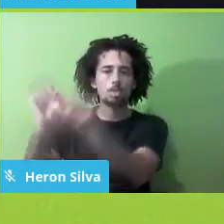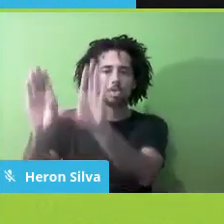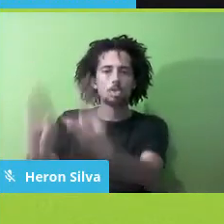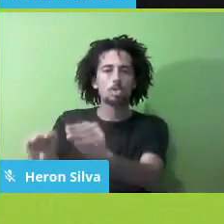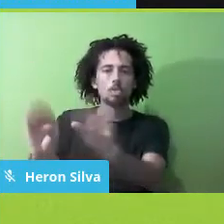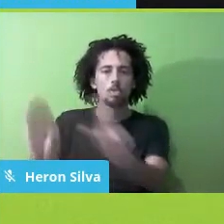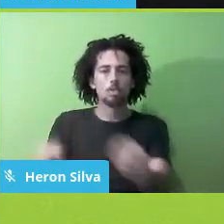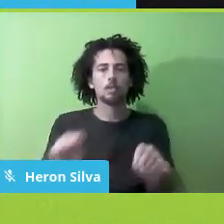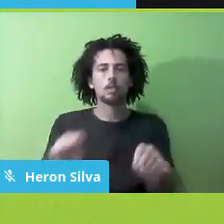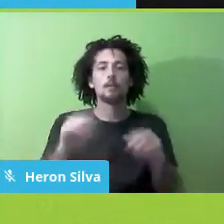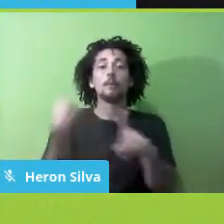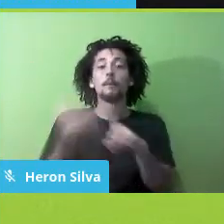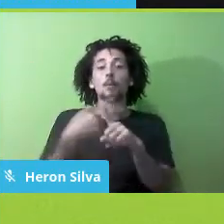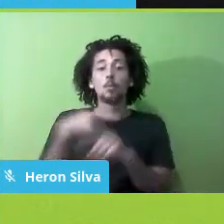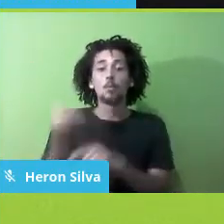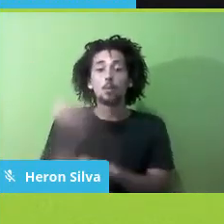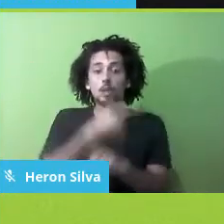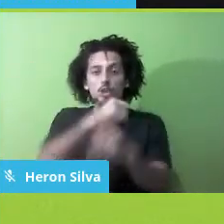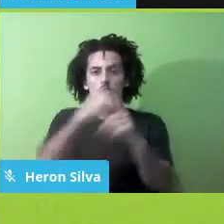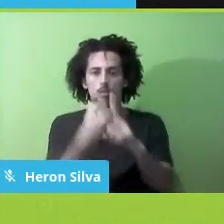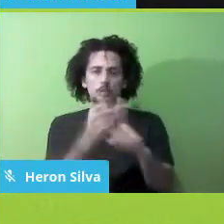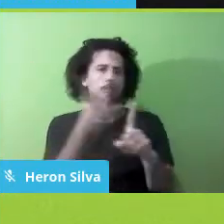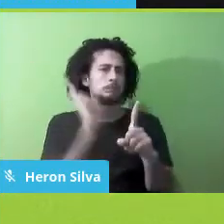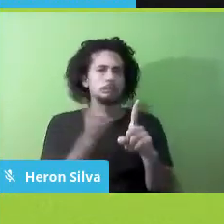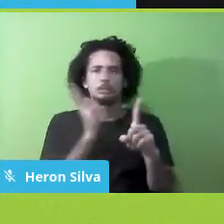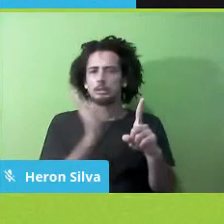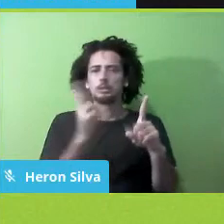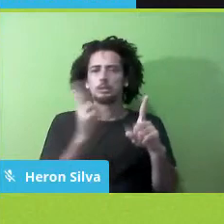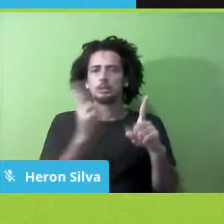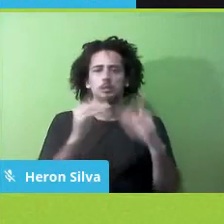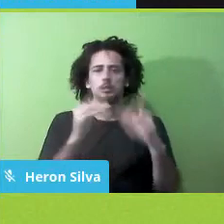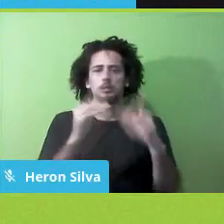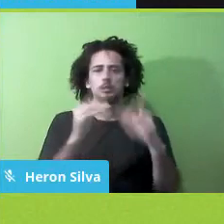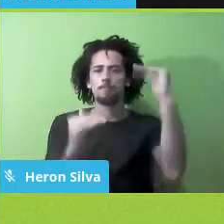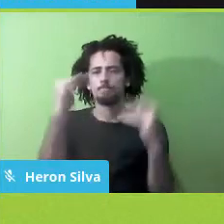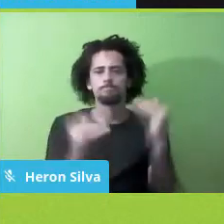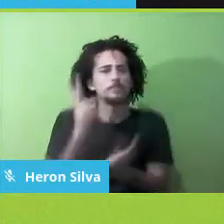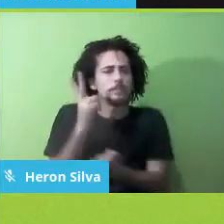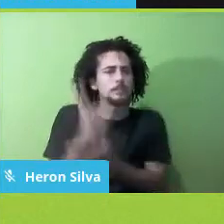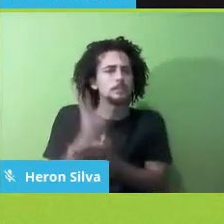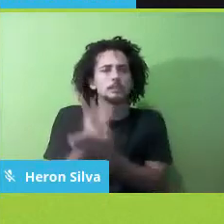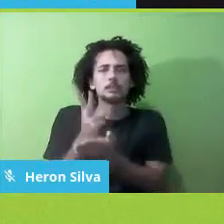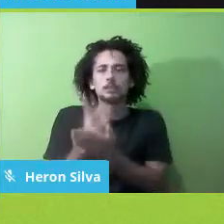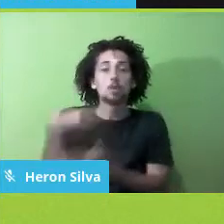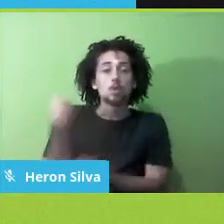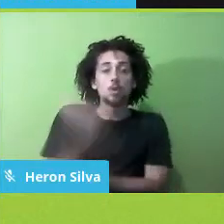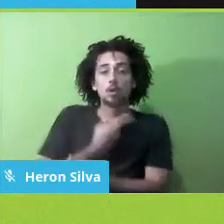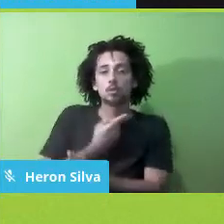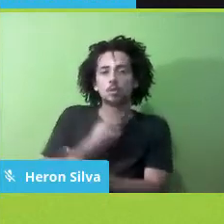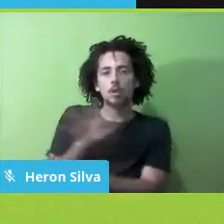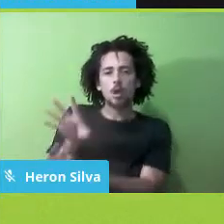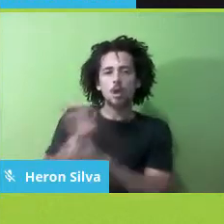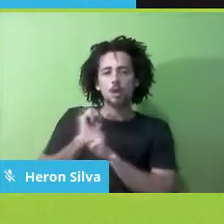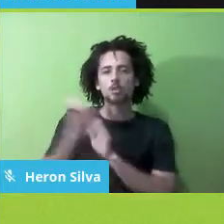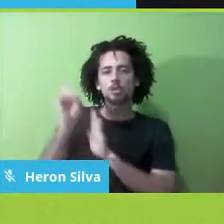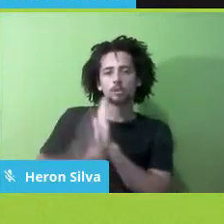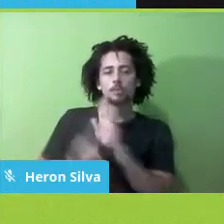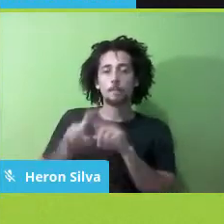nunca deixou de ser desigual, né? A gente tem um ganho de direitos, mas você só constrói